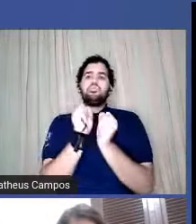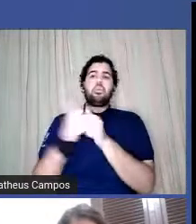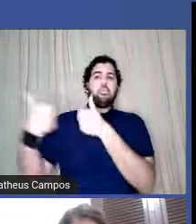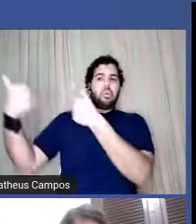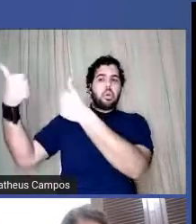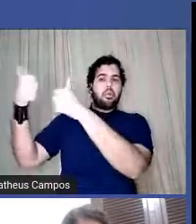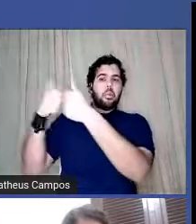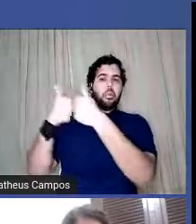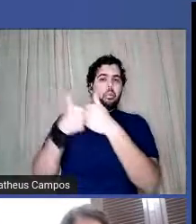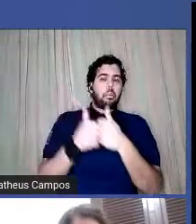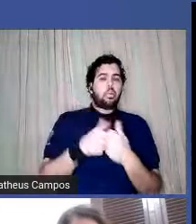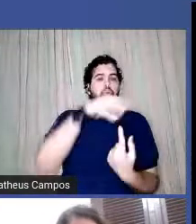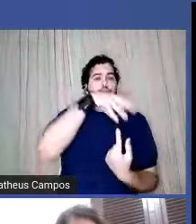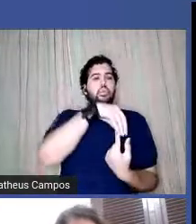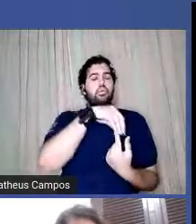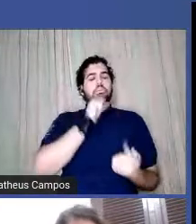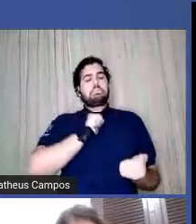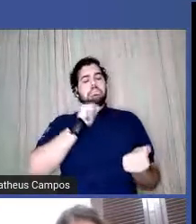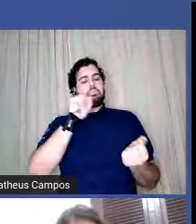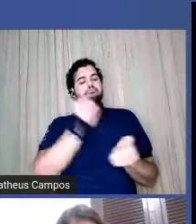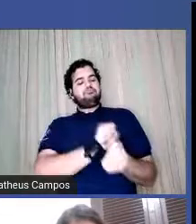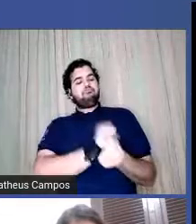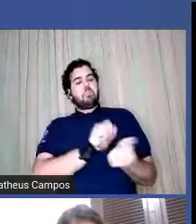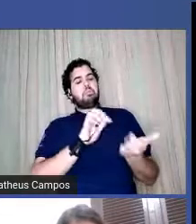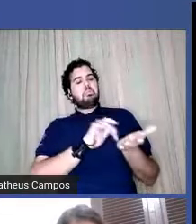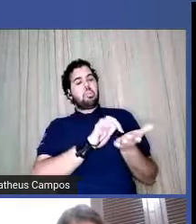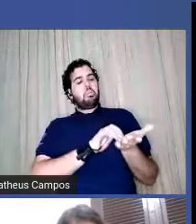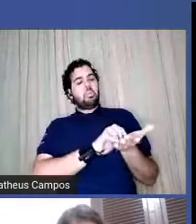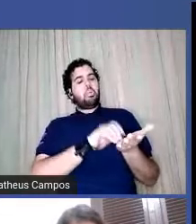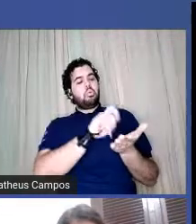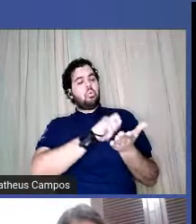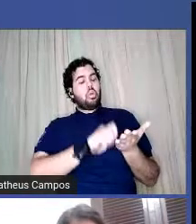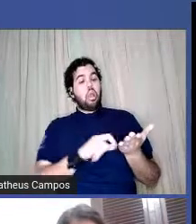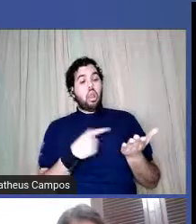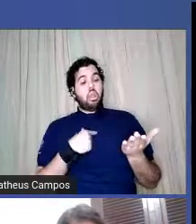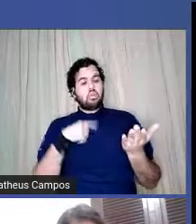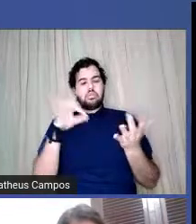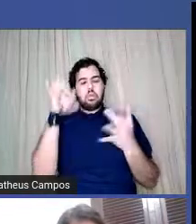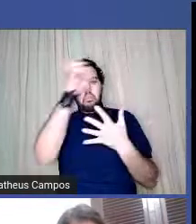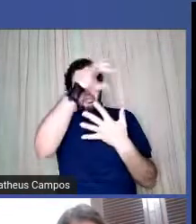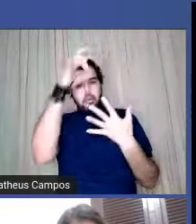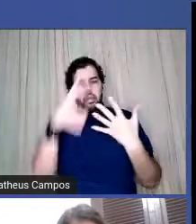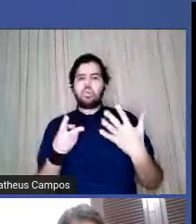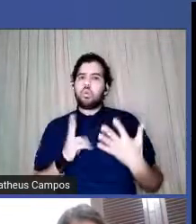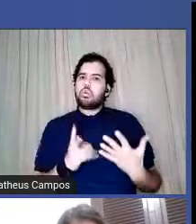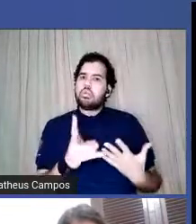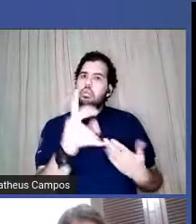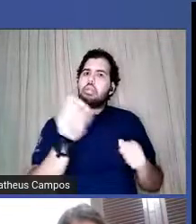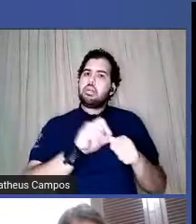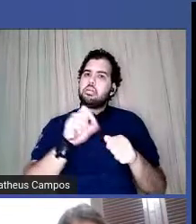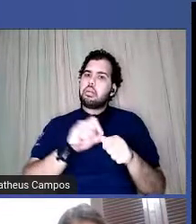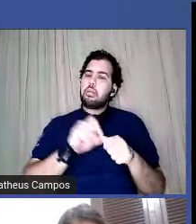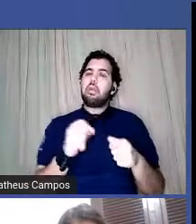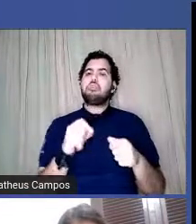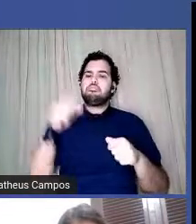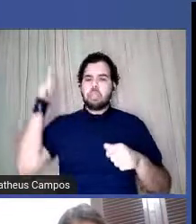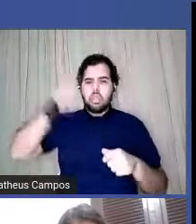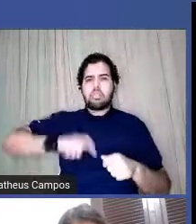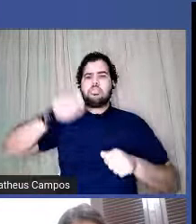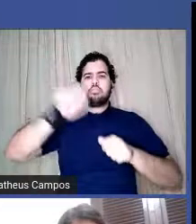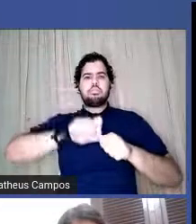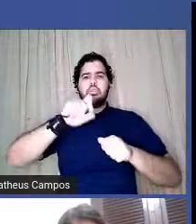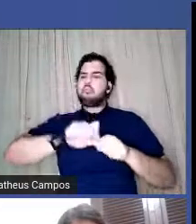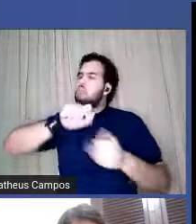e nessas miudezes, assim, a gente vai conseguindo seguir e estão conseguindo fazer coisas